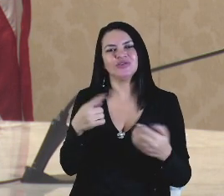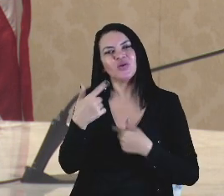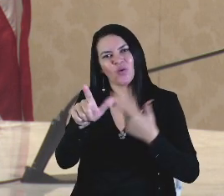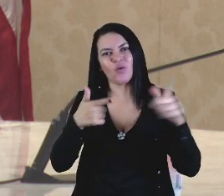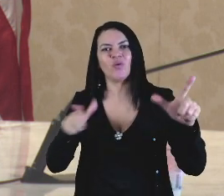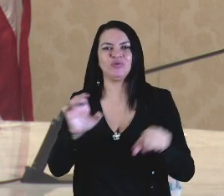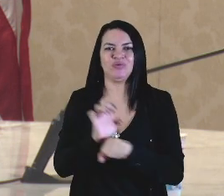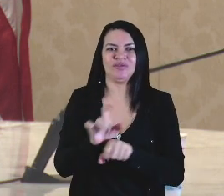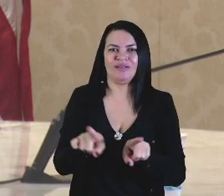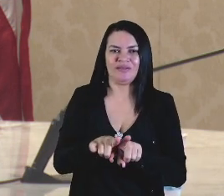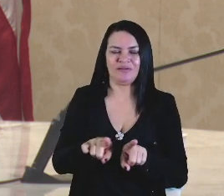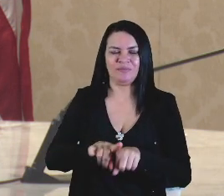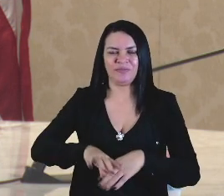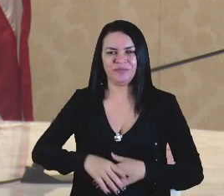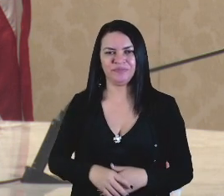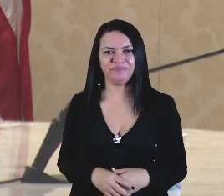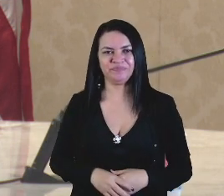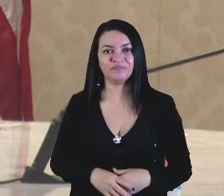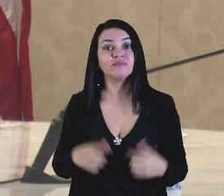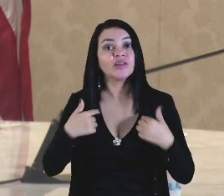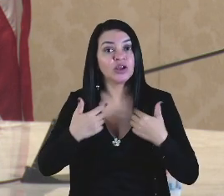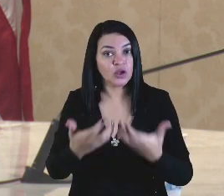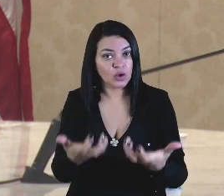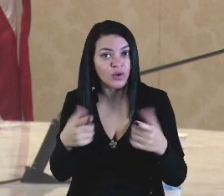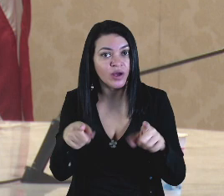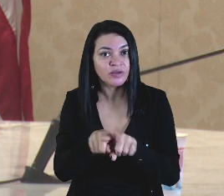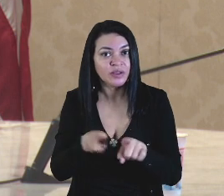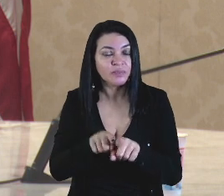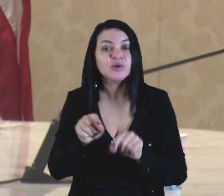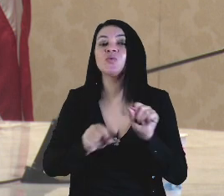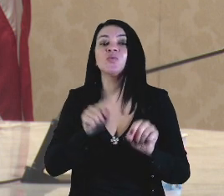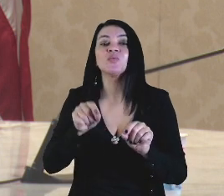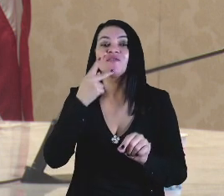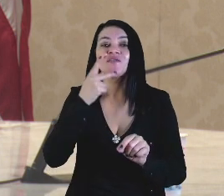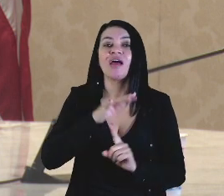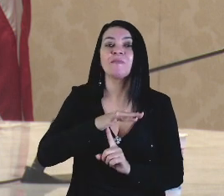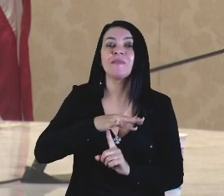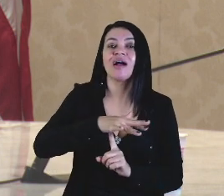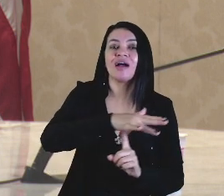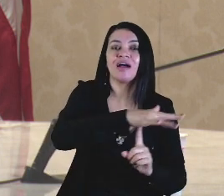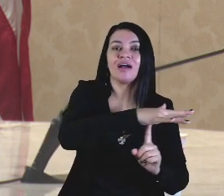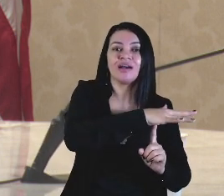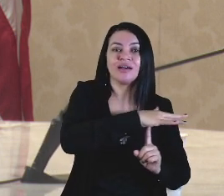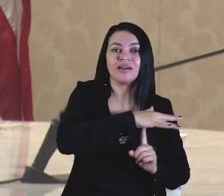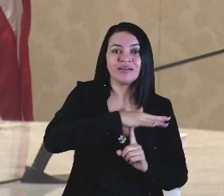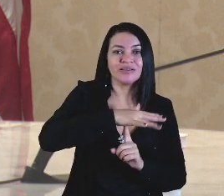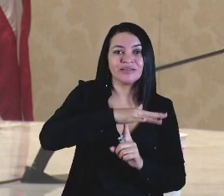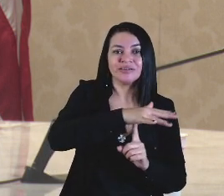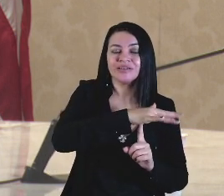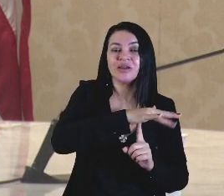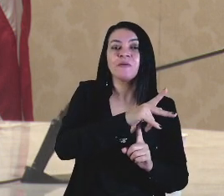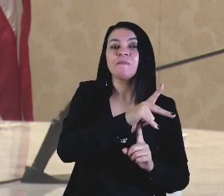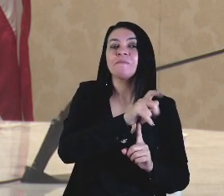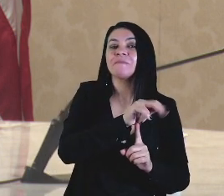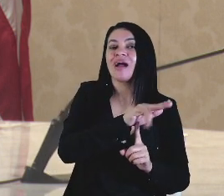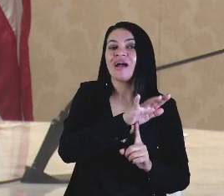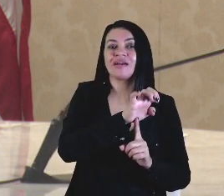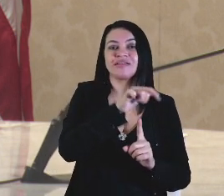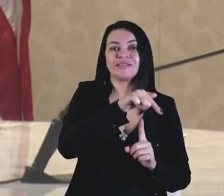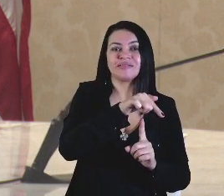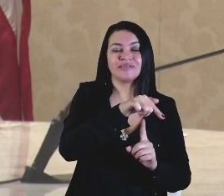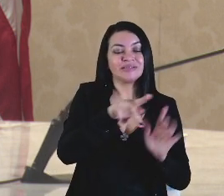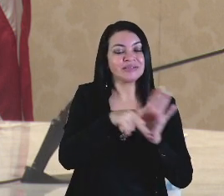Estados. Quero também mencionar o Parque e Praça, que são obras que viabilizam